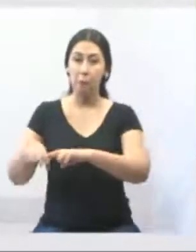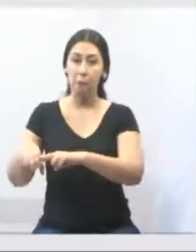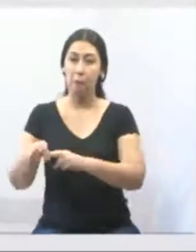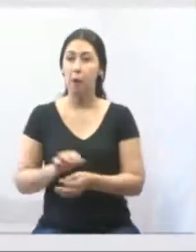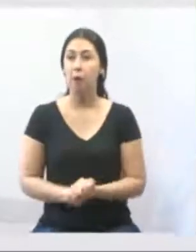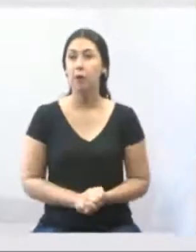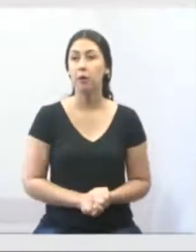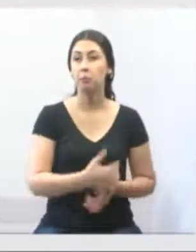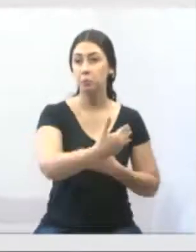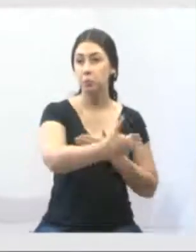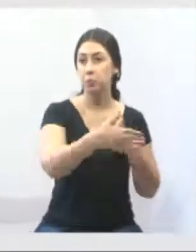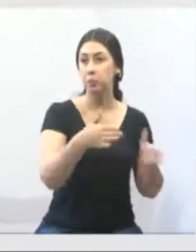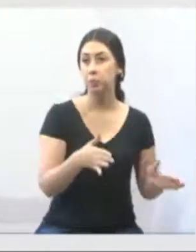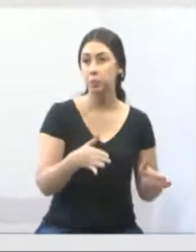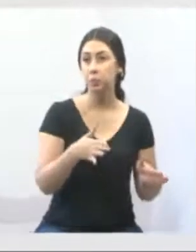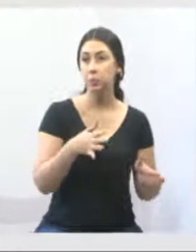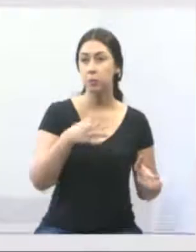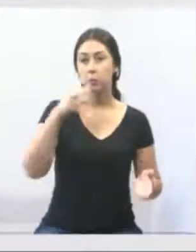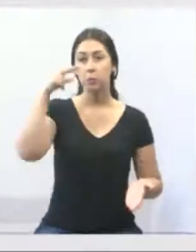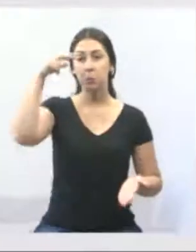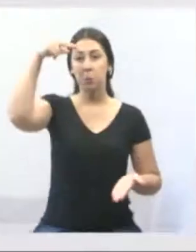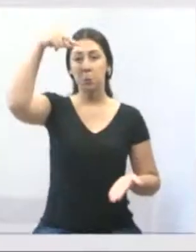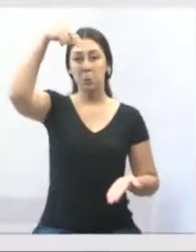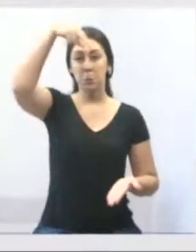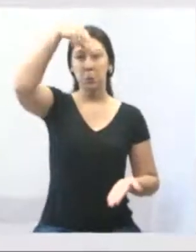o campo, a visão lá de cima,